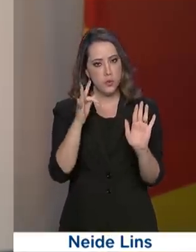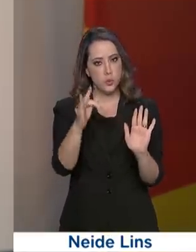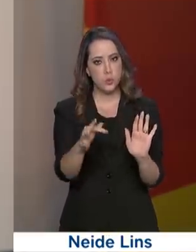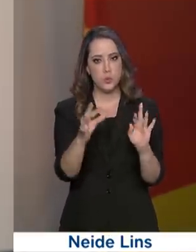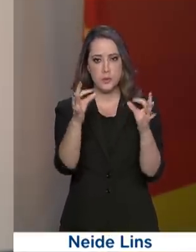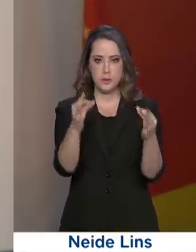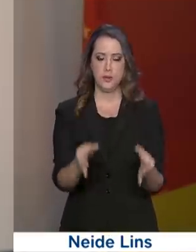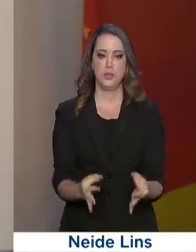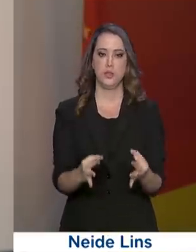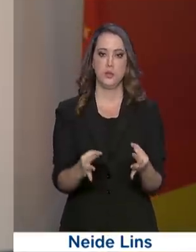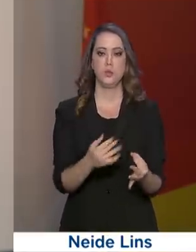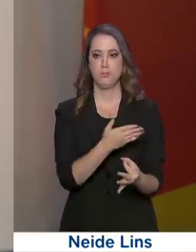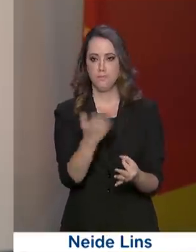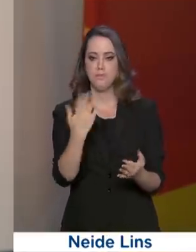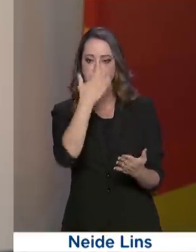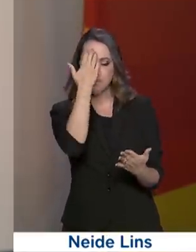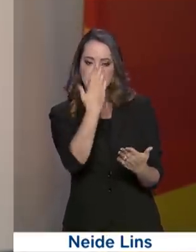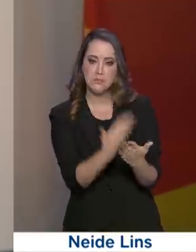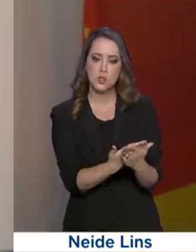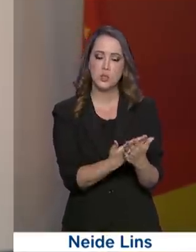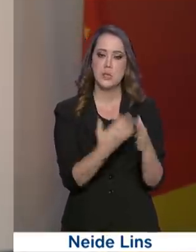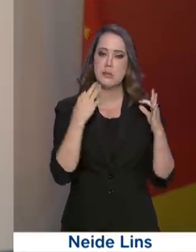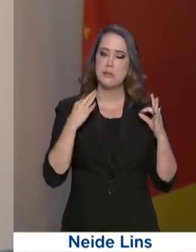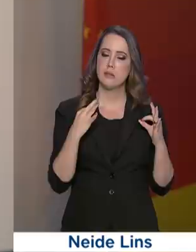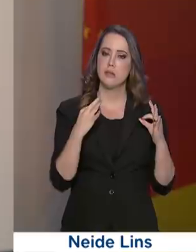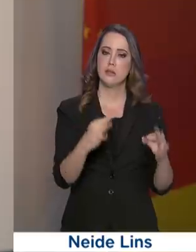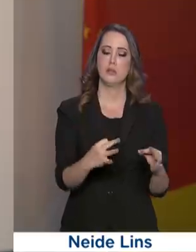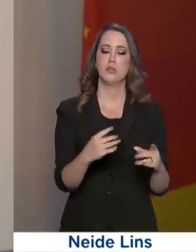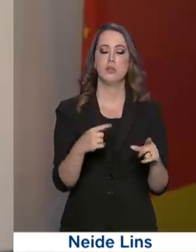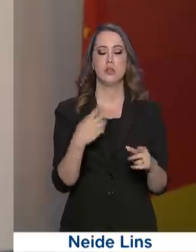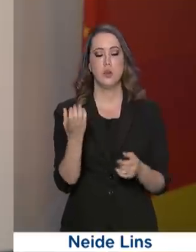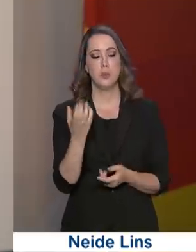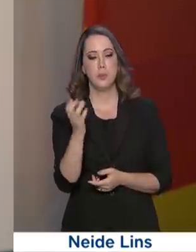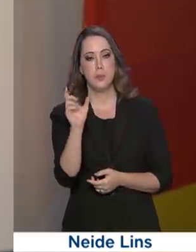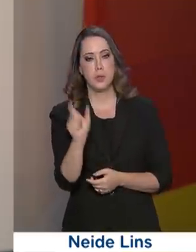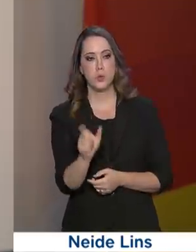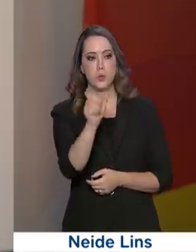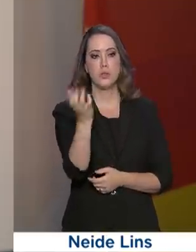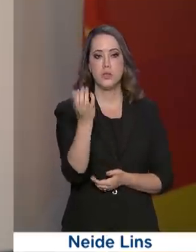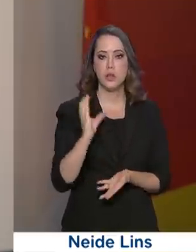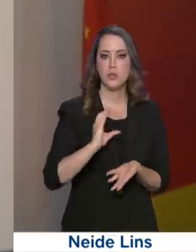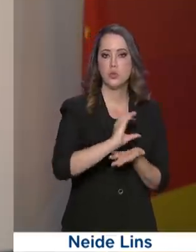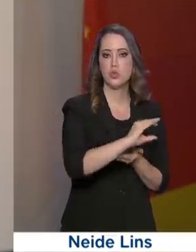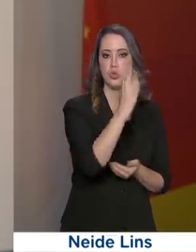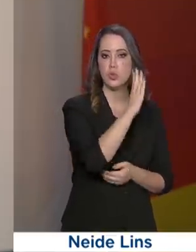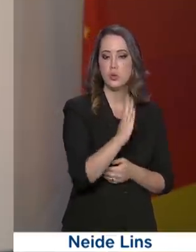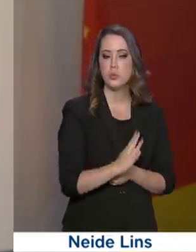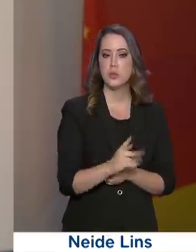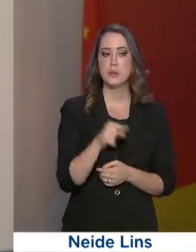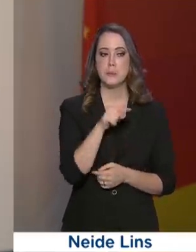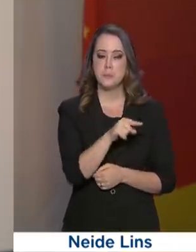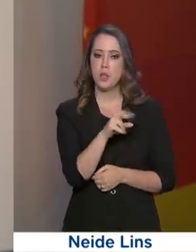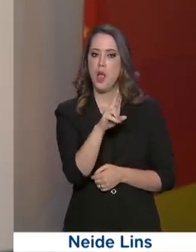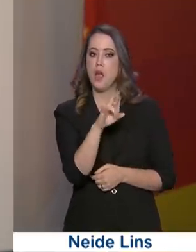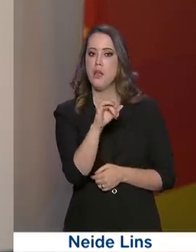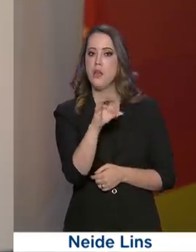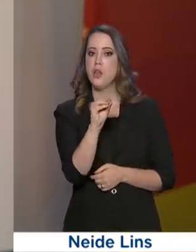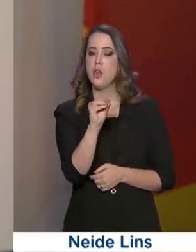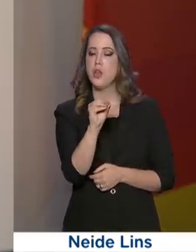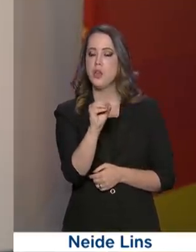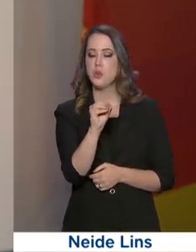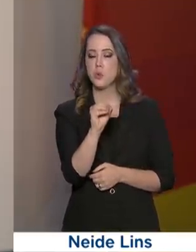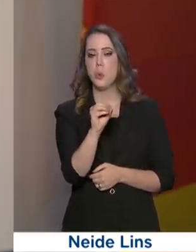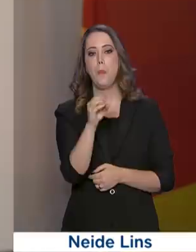confiança e a certeza naqueles que querem investir no Brasil. O risco país também